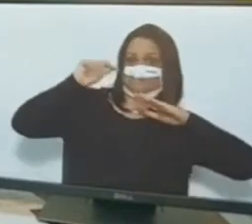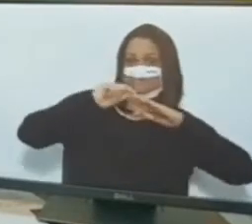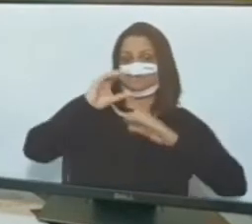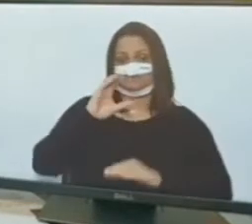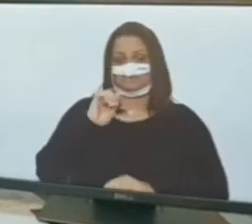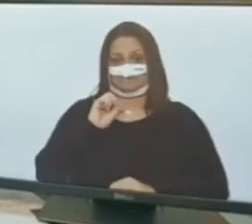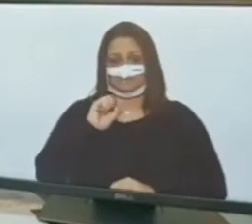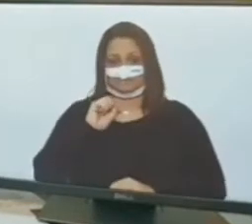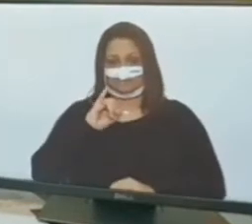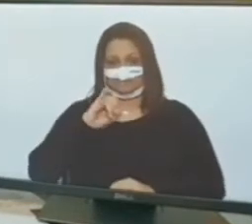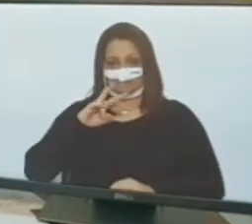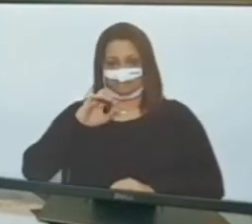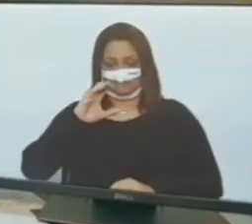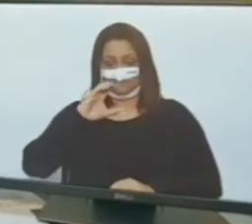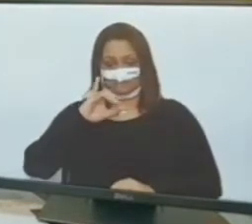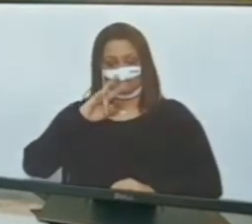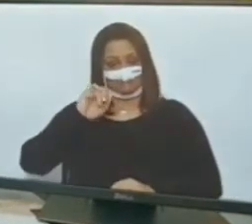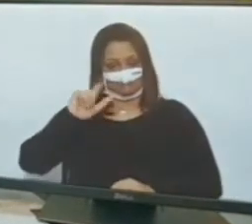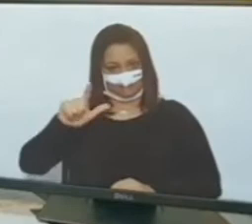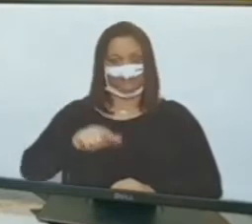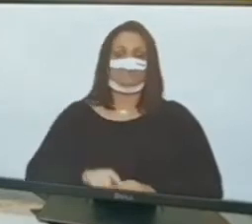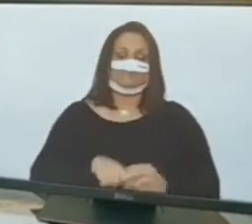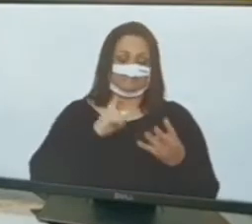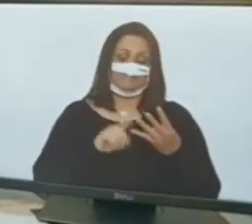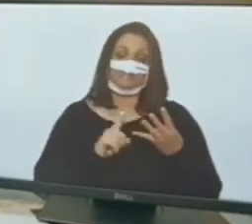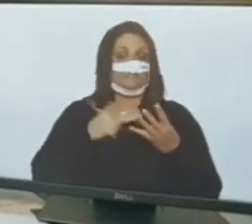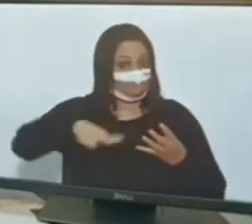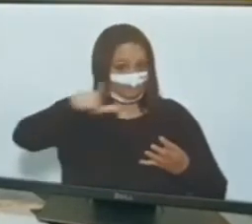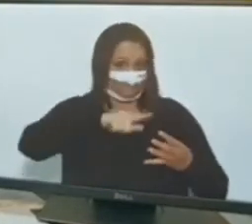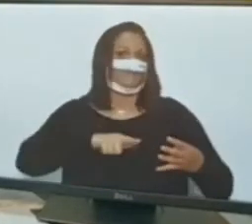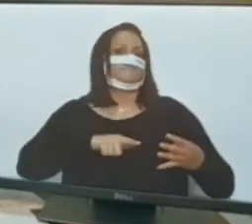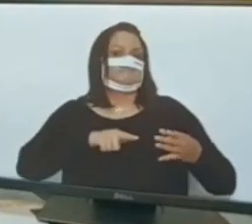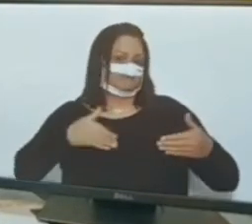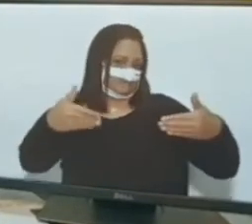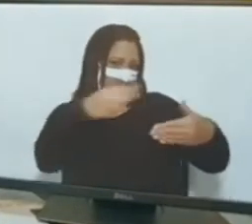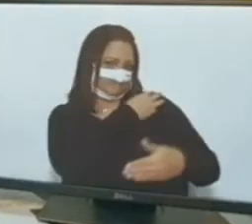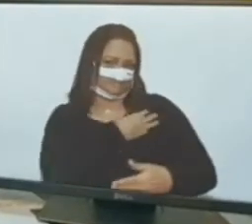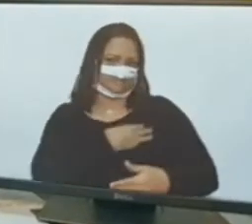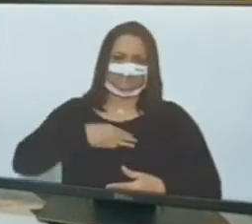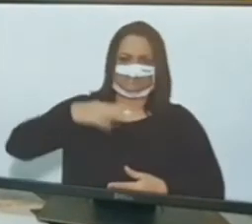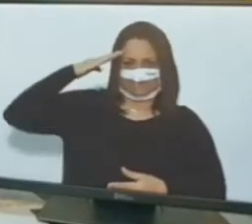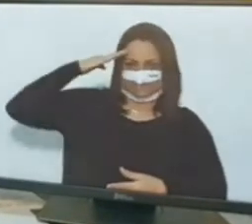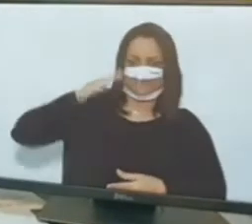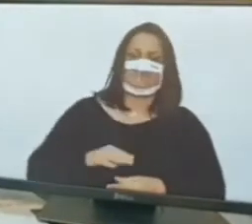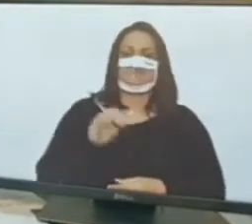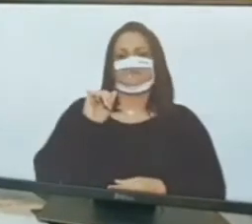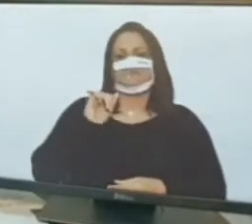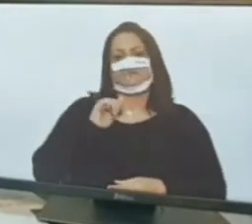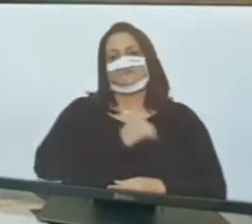Temos aqui o homem na Antidento, militar também. Ministro das Minas e Energia. Fazendo um excepcional trabalho.